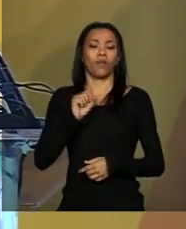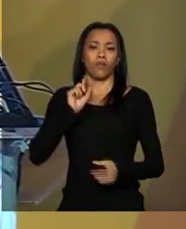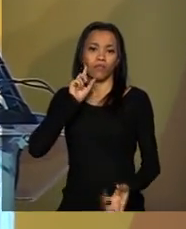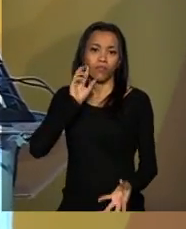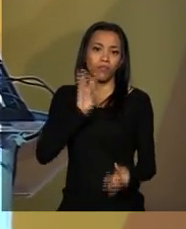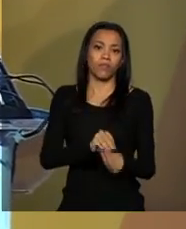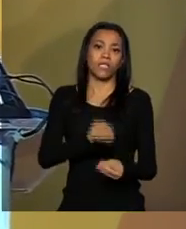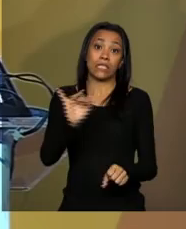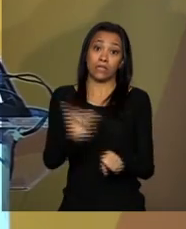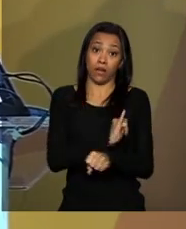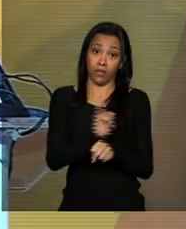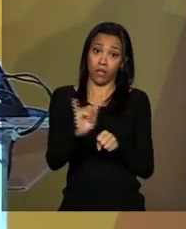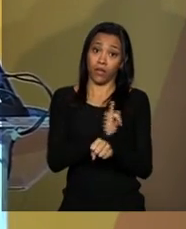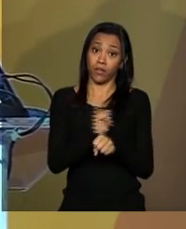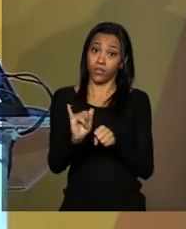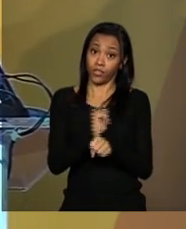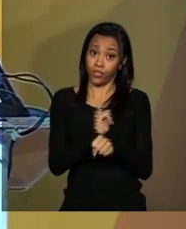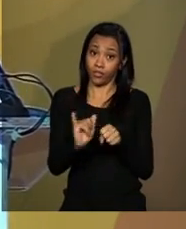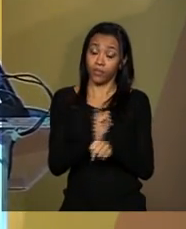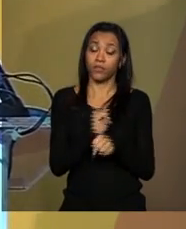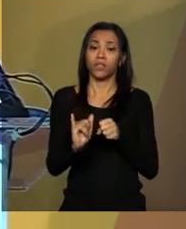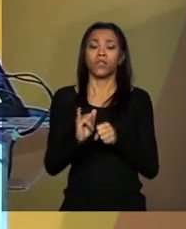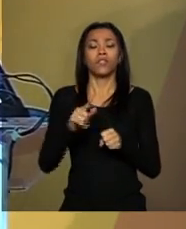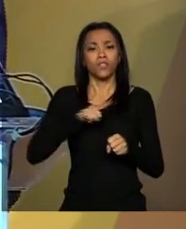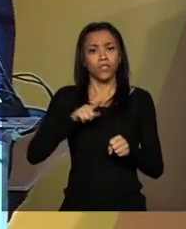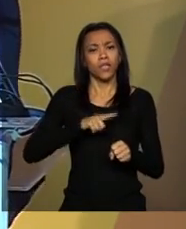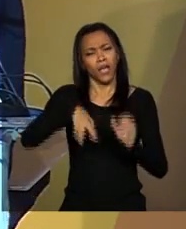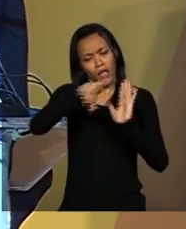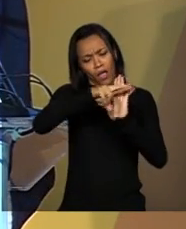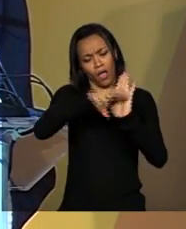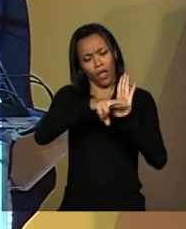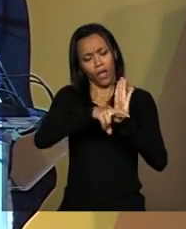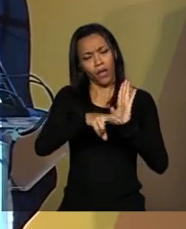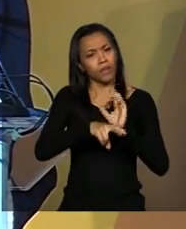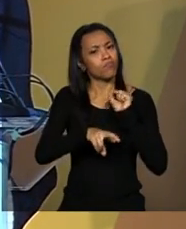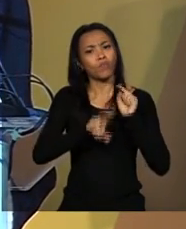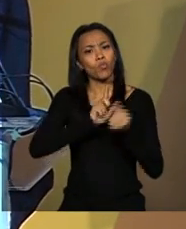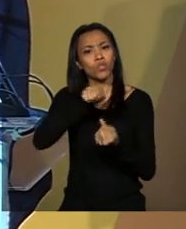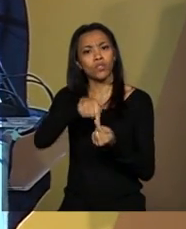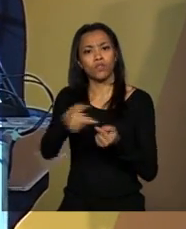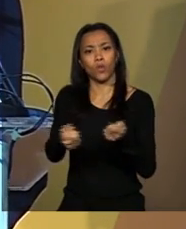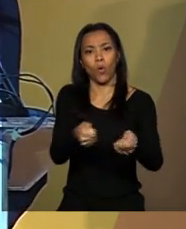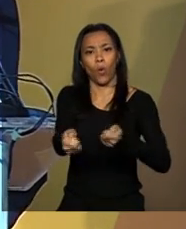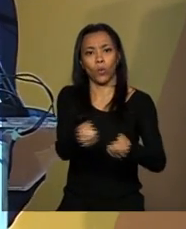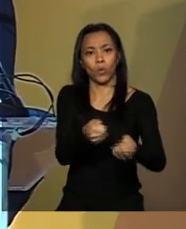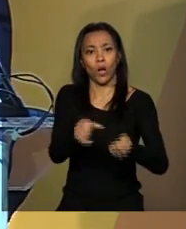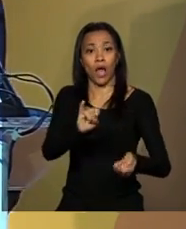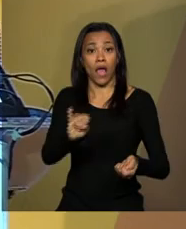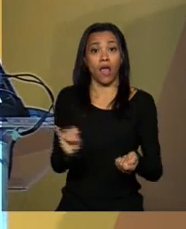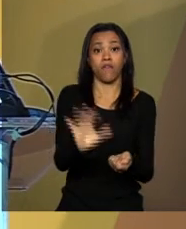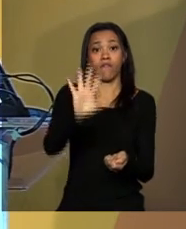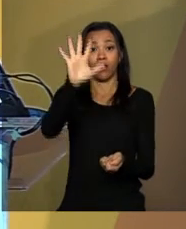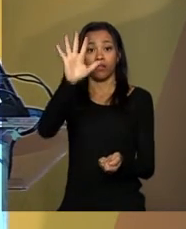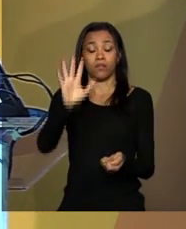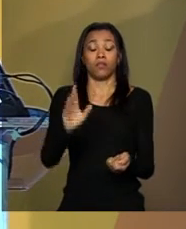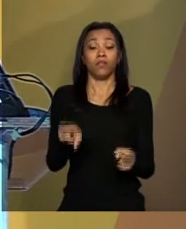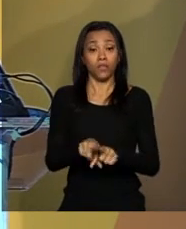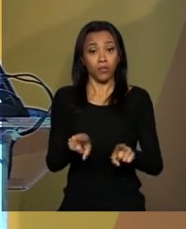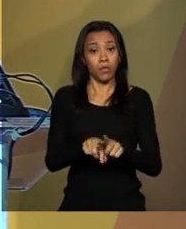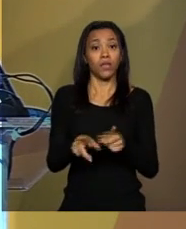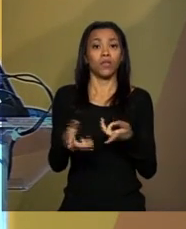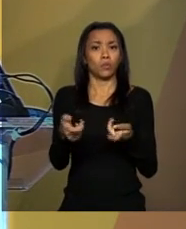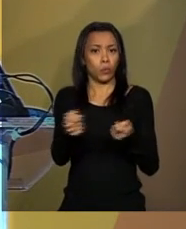a adoção de medidas de controle da inflação e a busca do